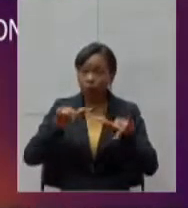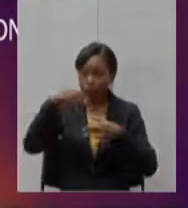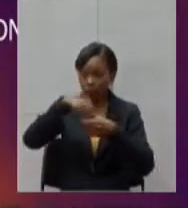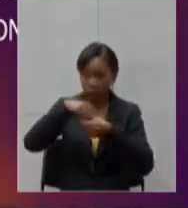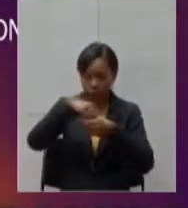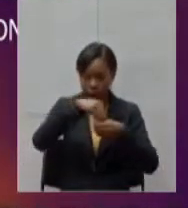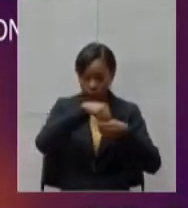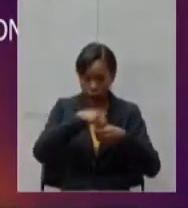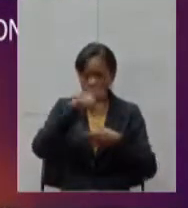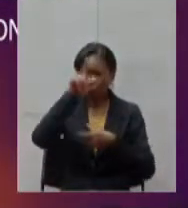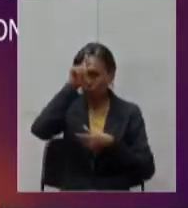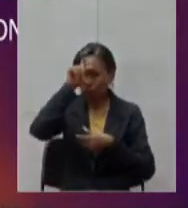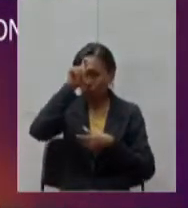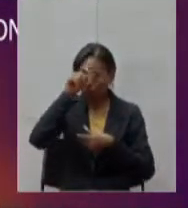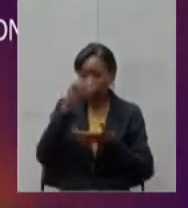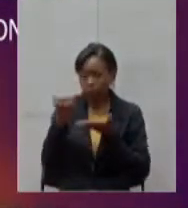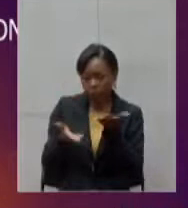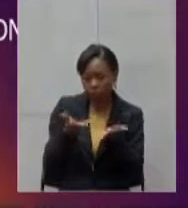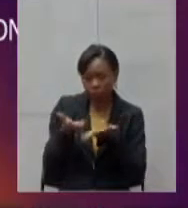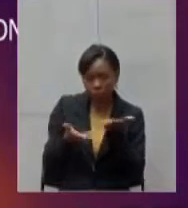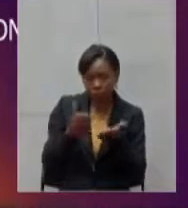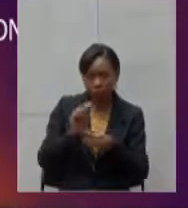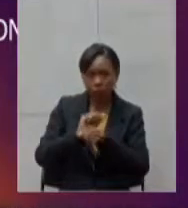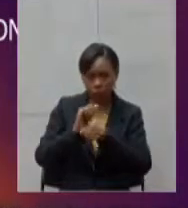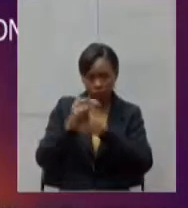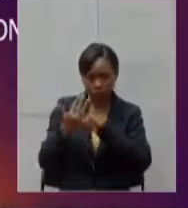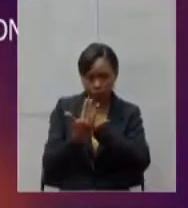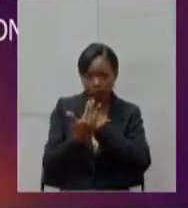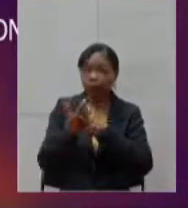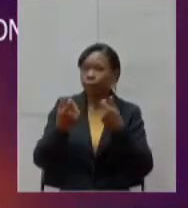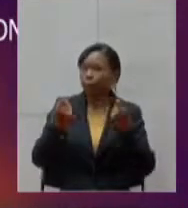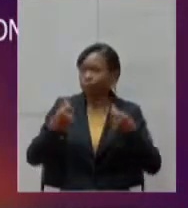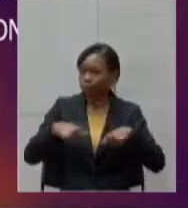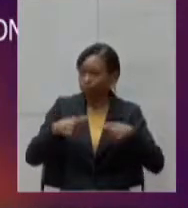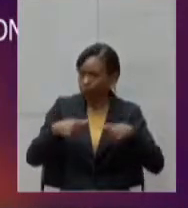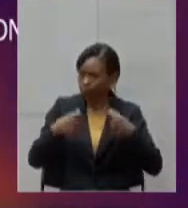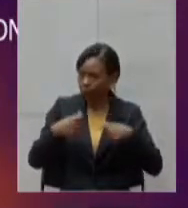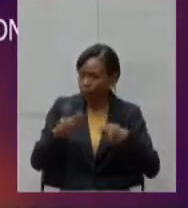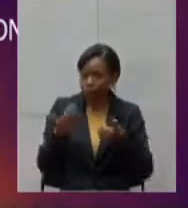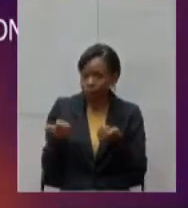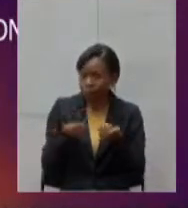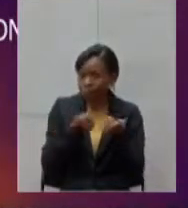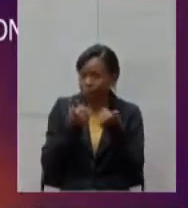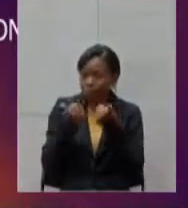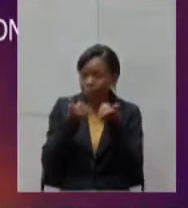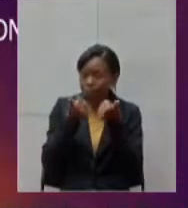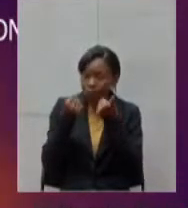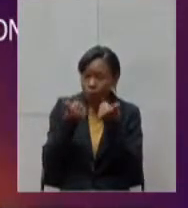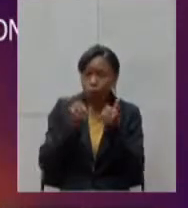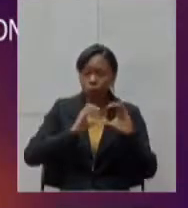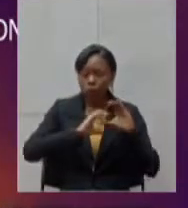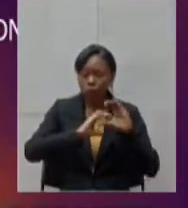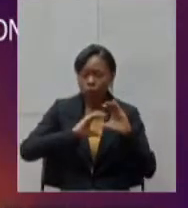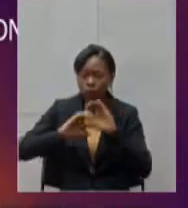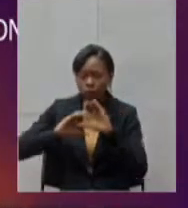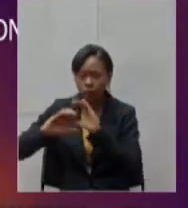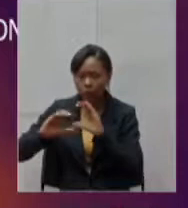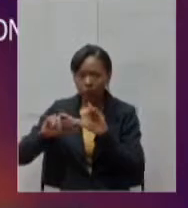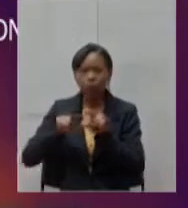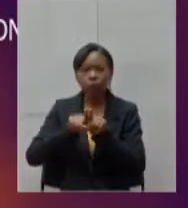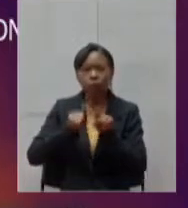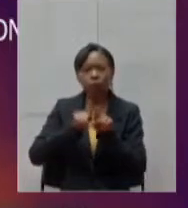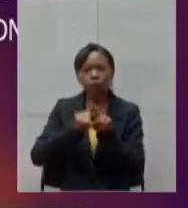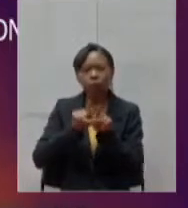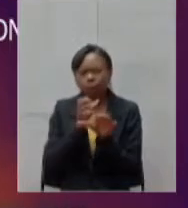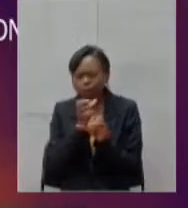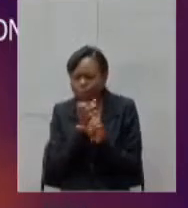é Covid. A gente precisa ter uma melhor comunicação. Projeções estatísticas